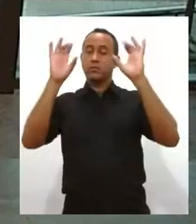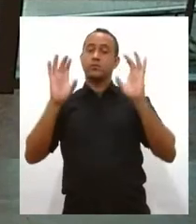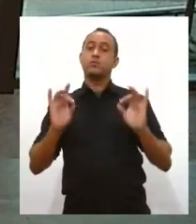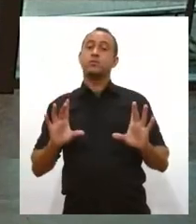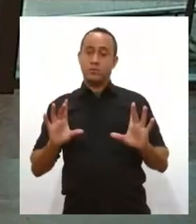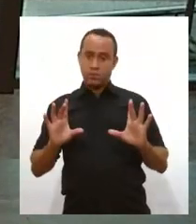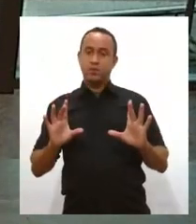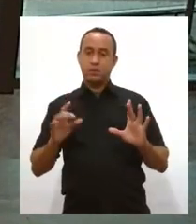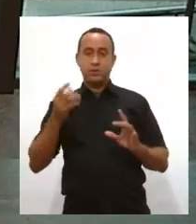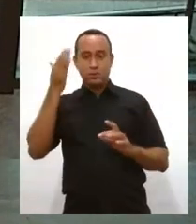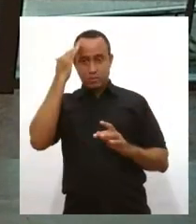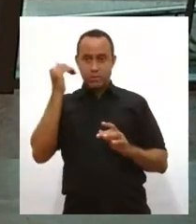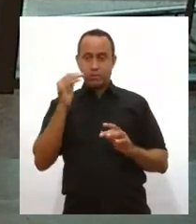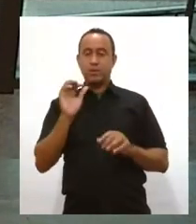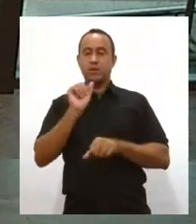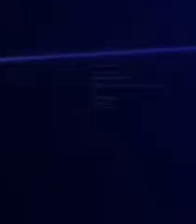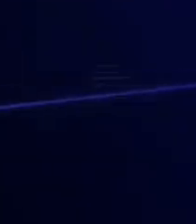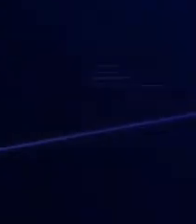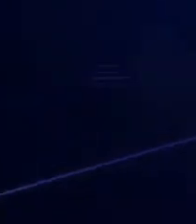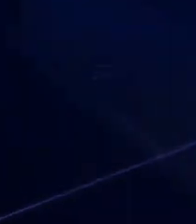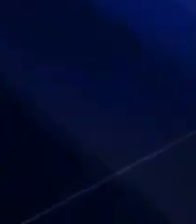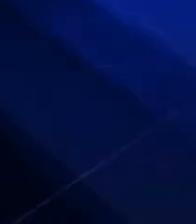Vamos saber tudo daqui a pouquinho. Até já.